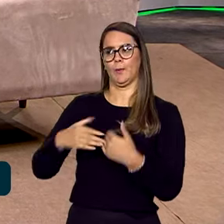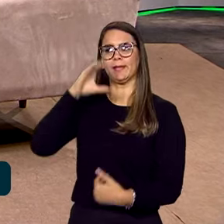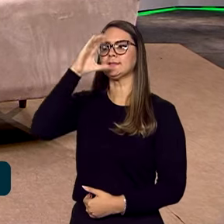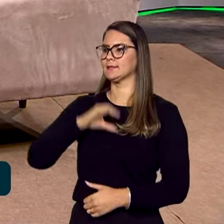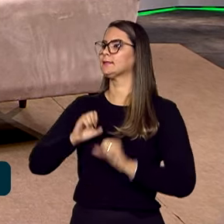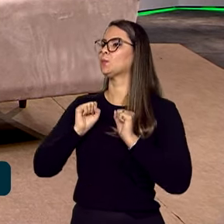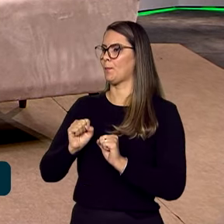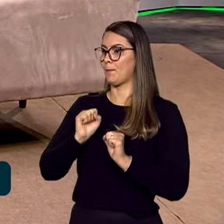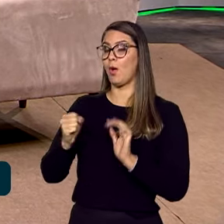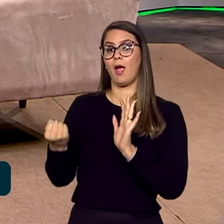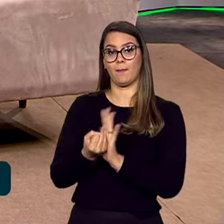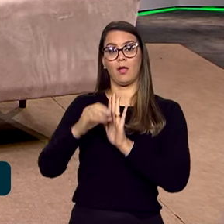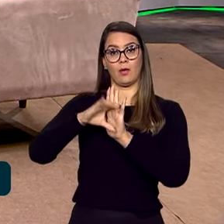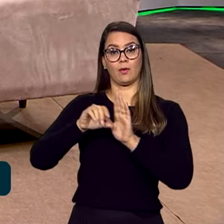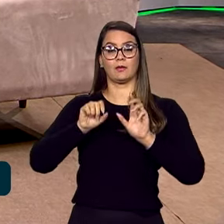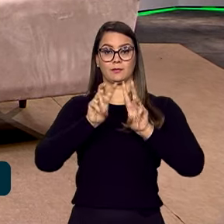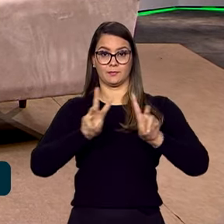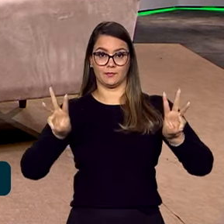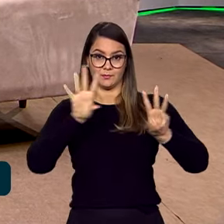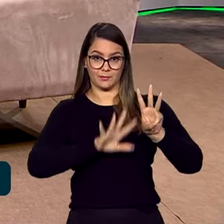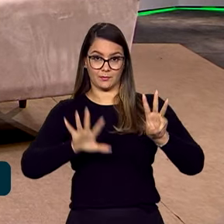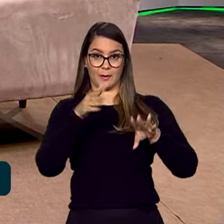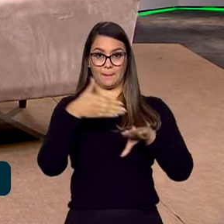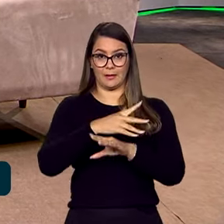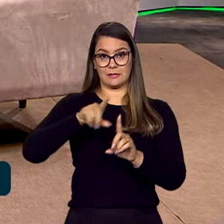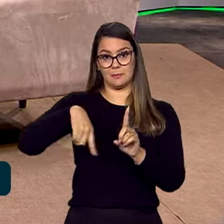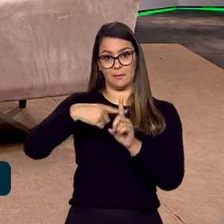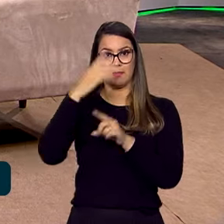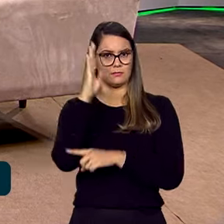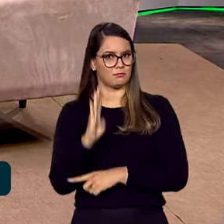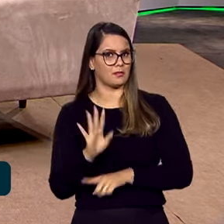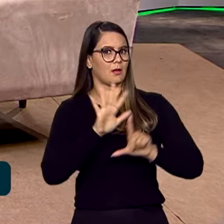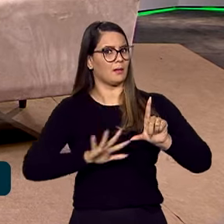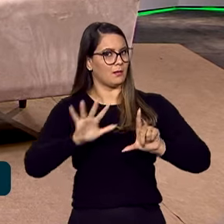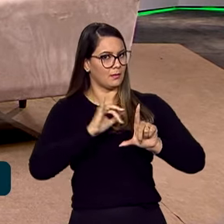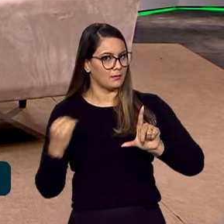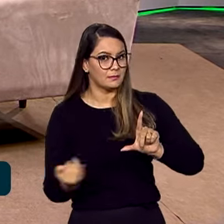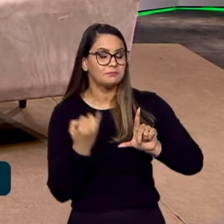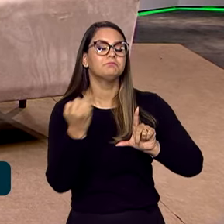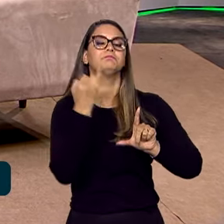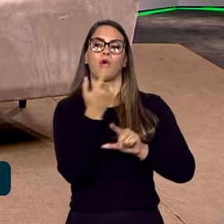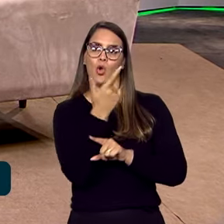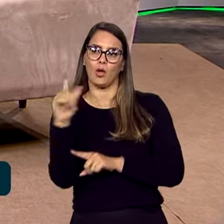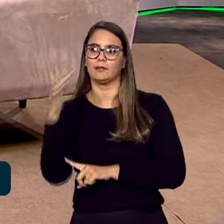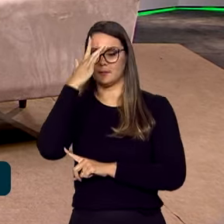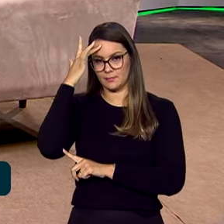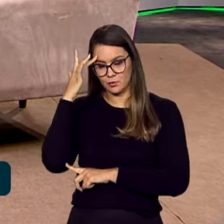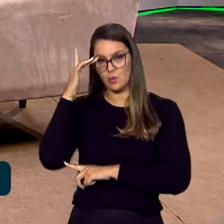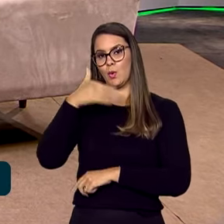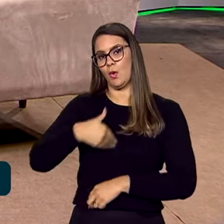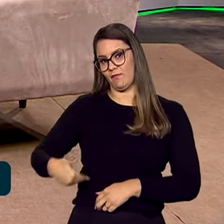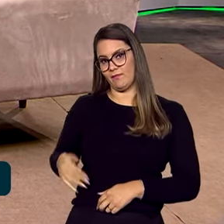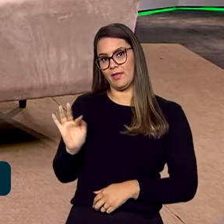O marco conceitual está na plataforma Participa Mais Brasil, que é uma plataforma muito importante, que foi usado para outras questões do governo federal.